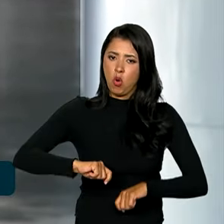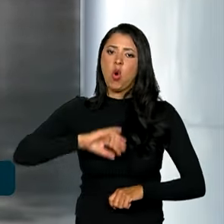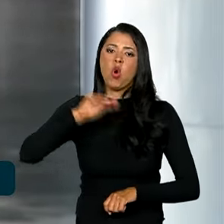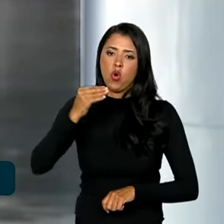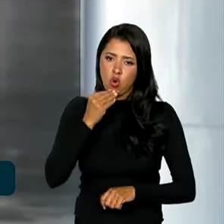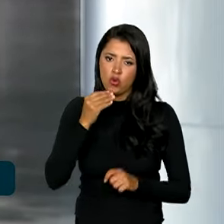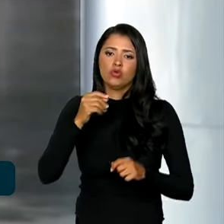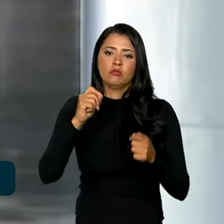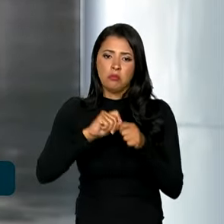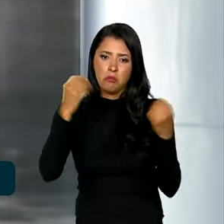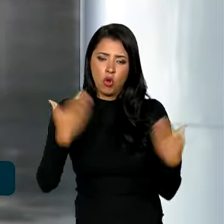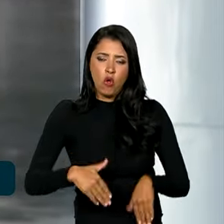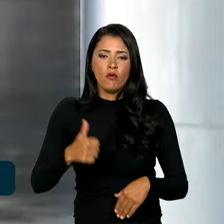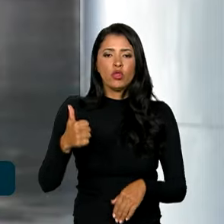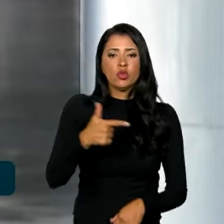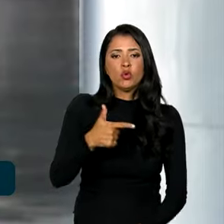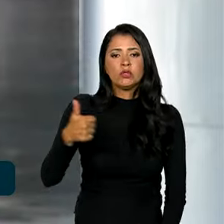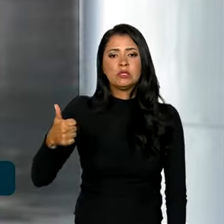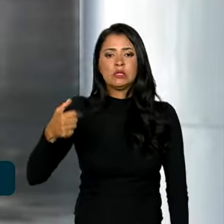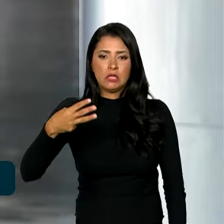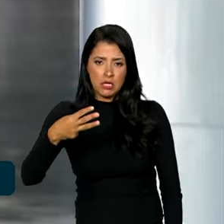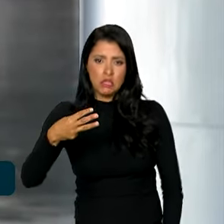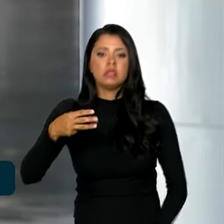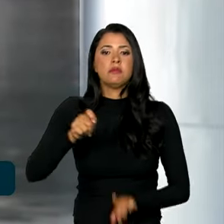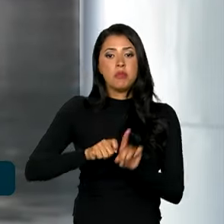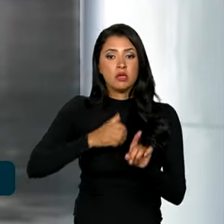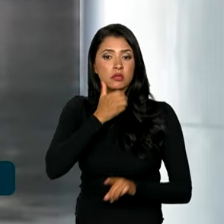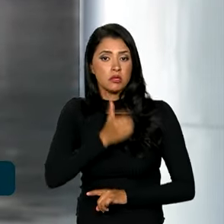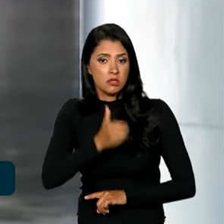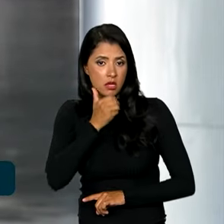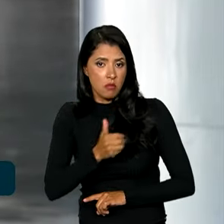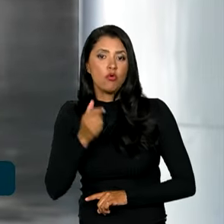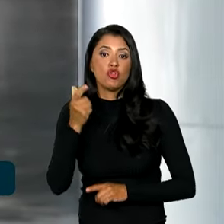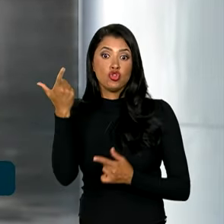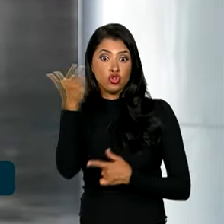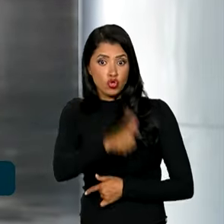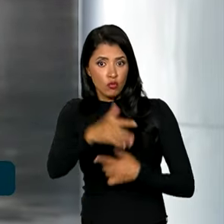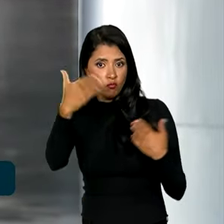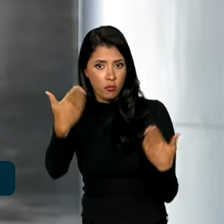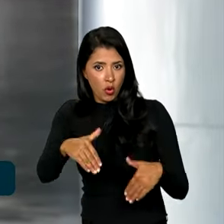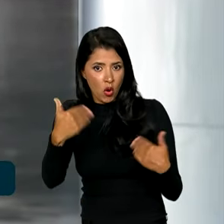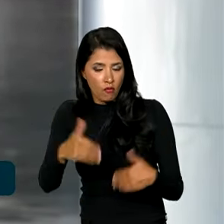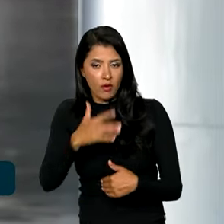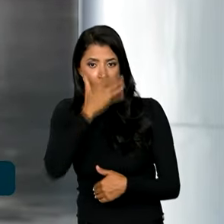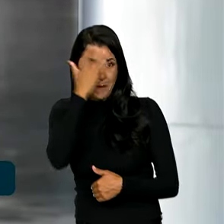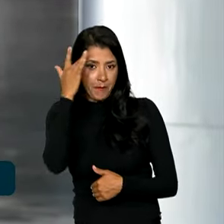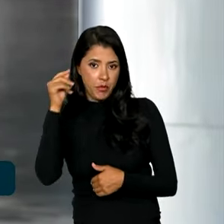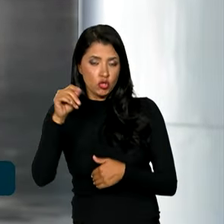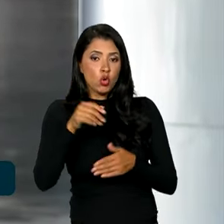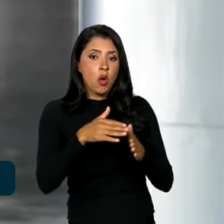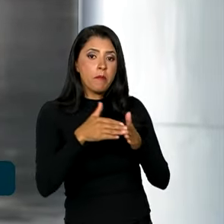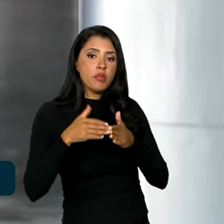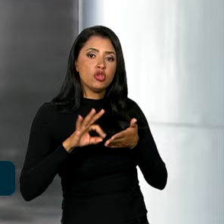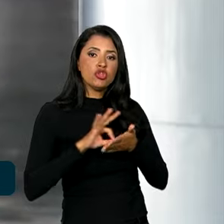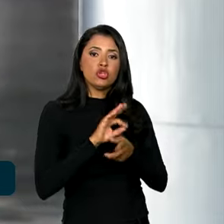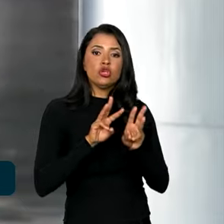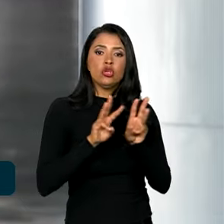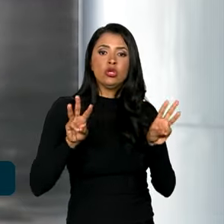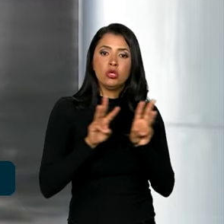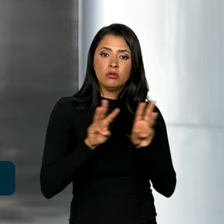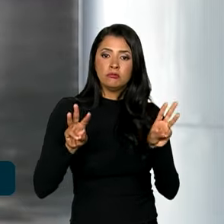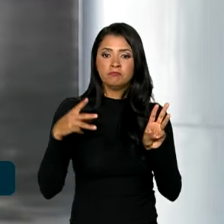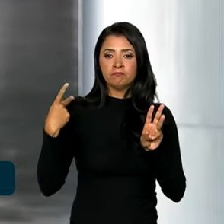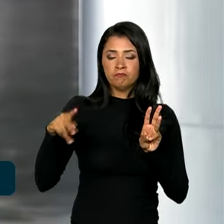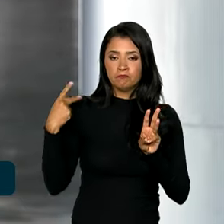12 e 13 de dezembro, o Inep vai reaplicar as provas para quem fizer a solicitação na